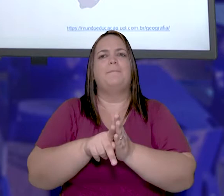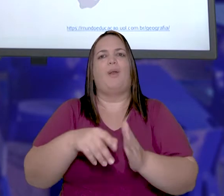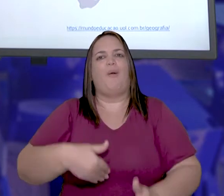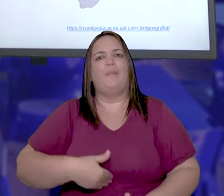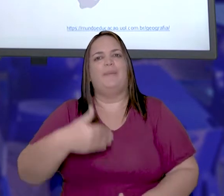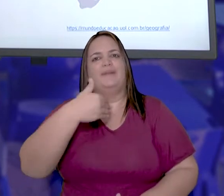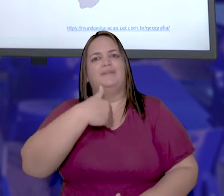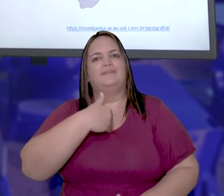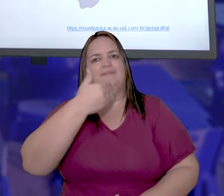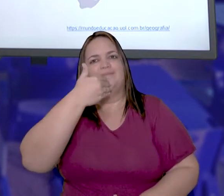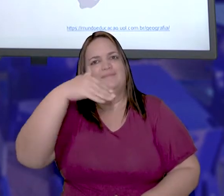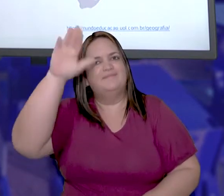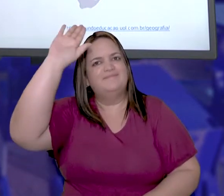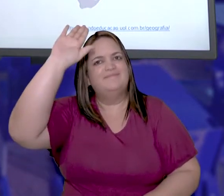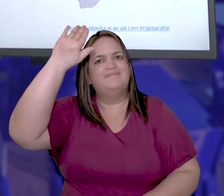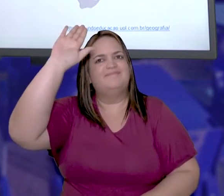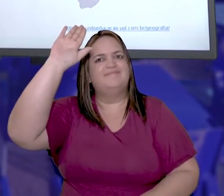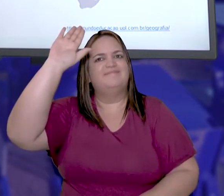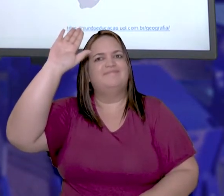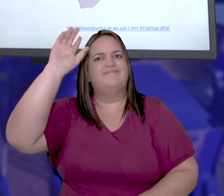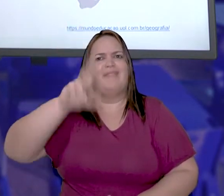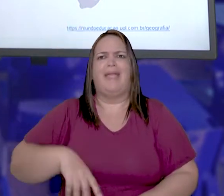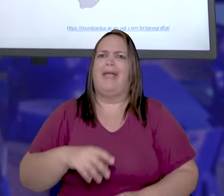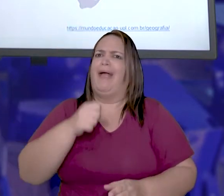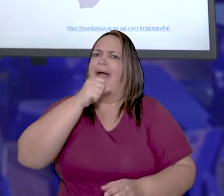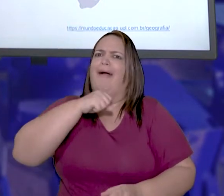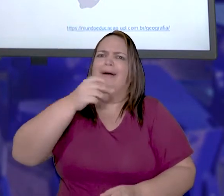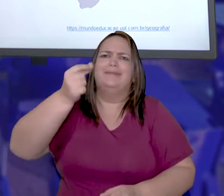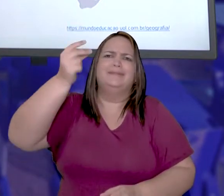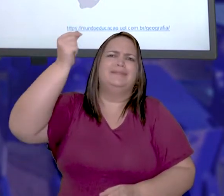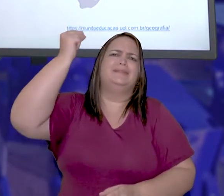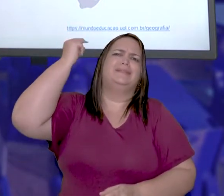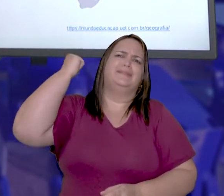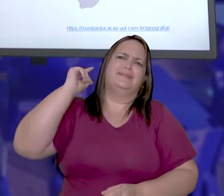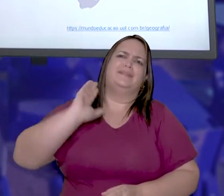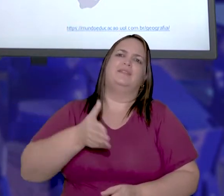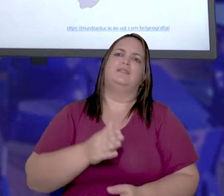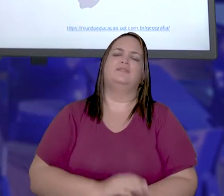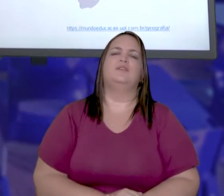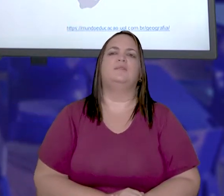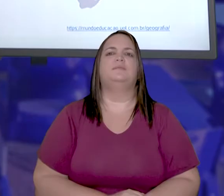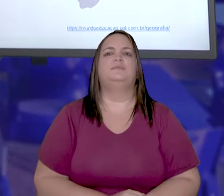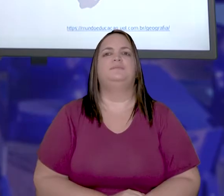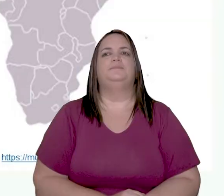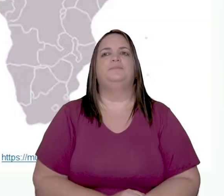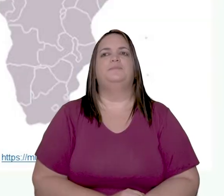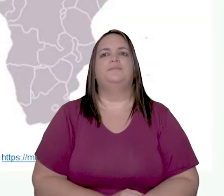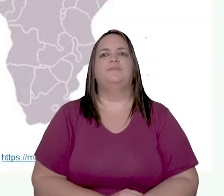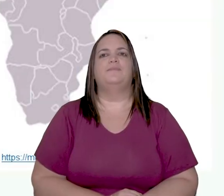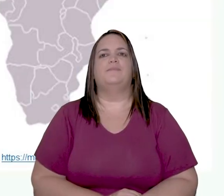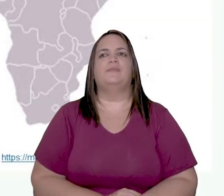isso, essa divisão tem como base a influência árabe, porque é uma influência